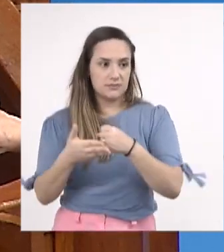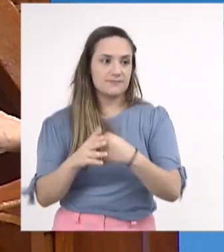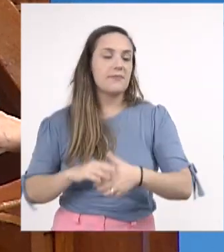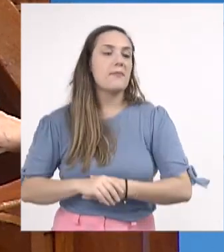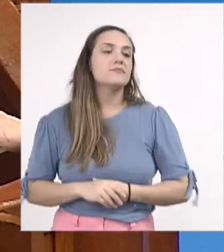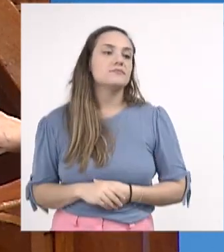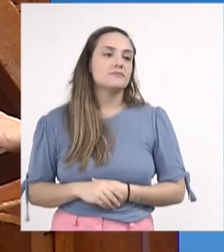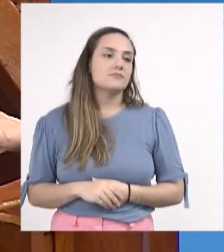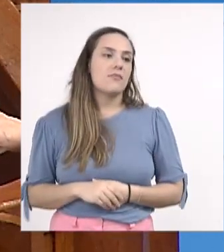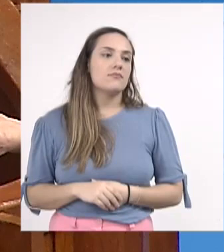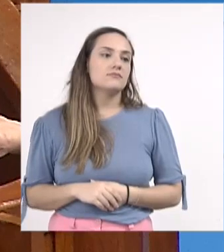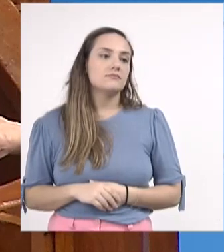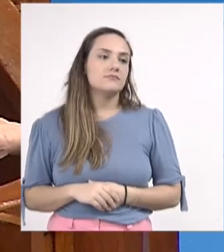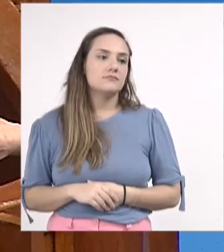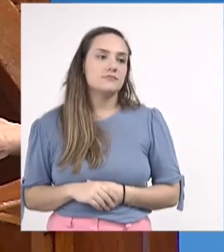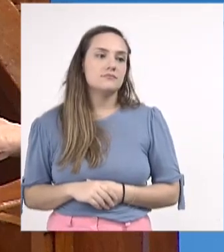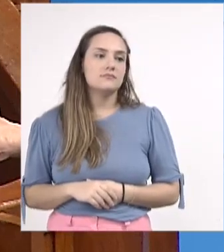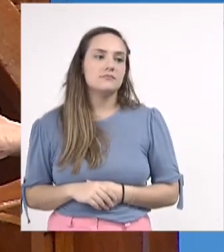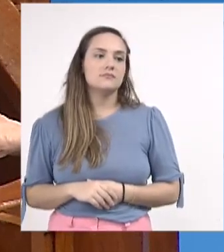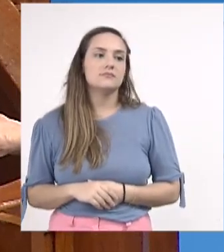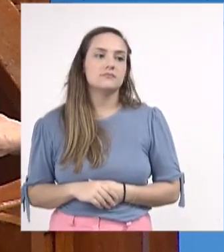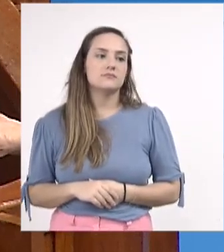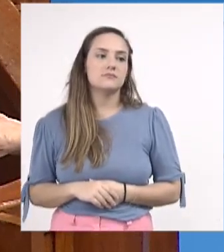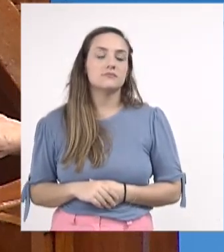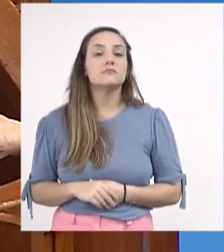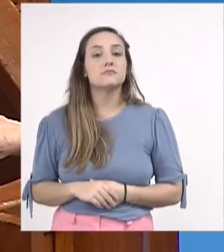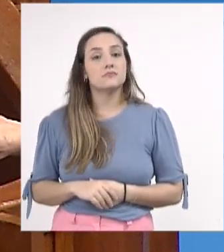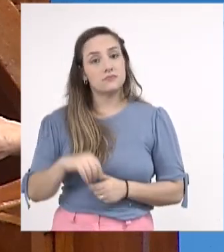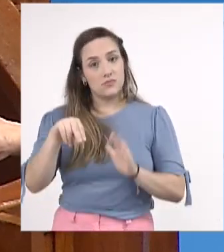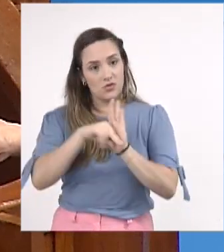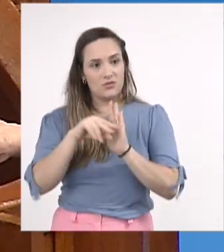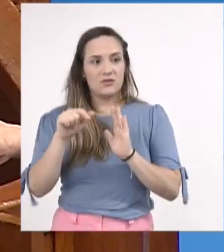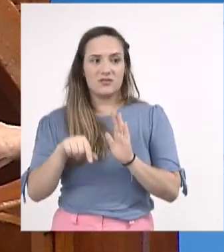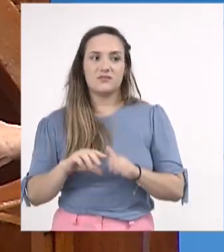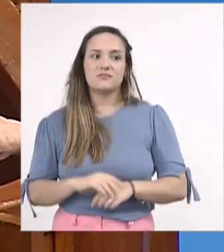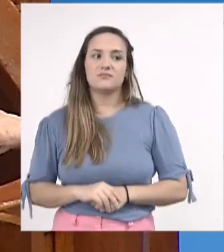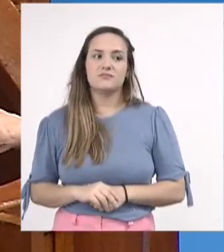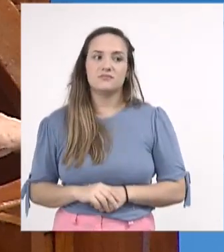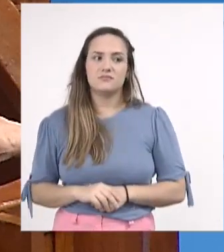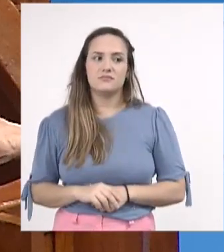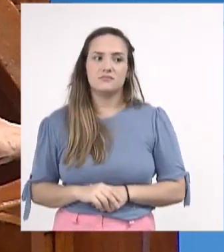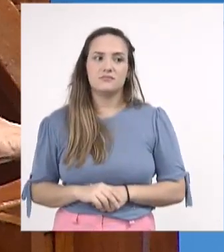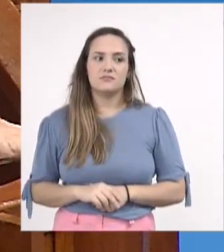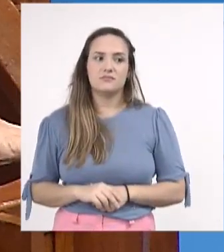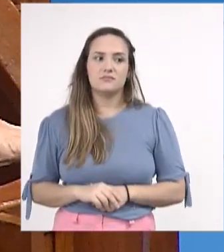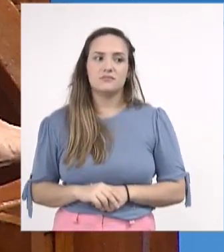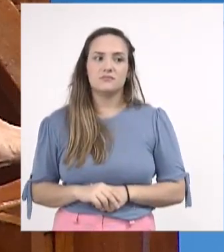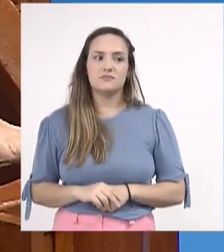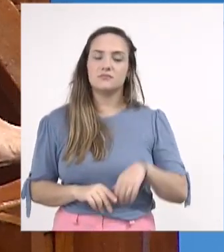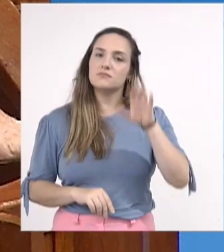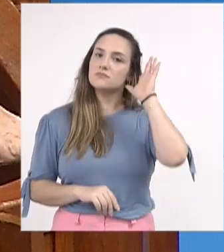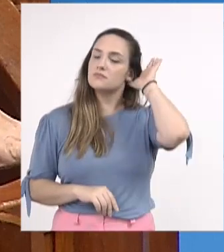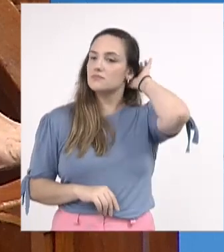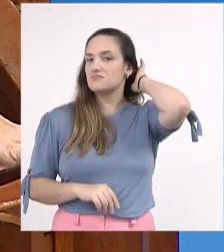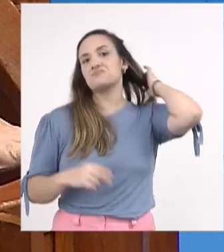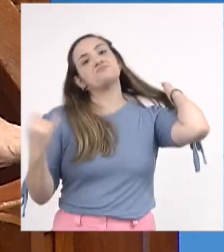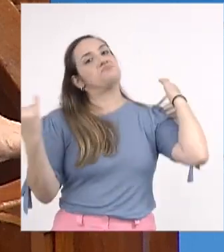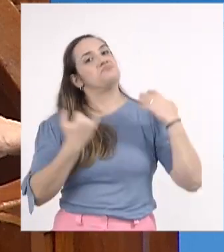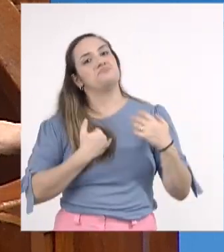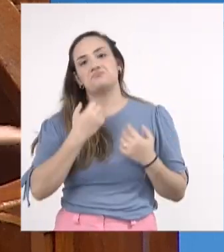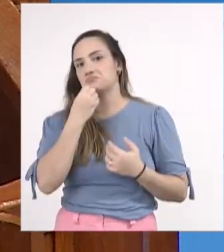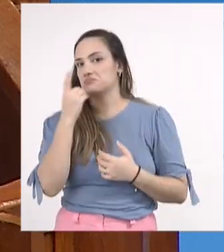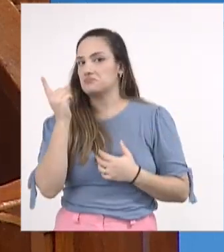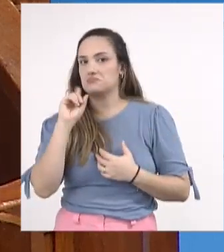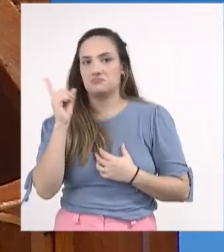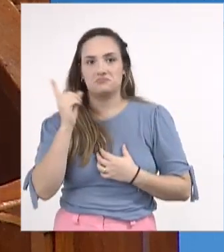nós tivemos uma notícia que não é positiva, pelo